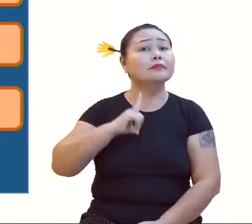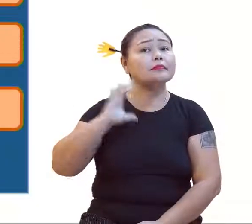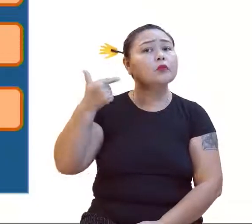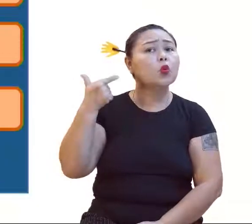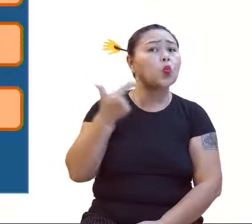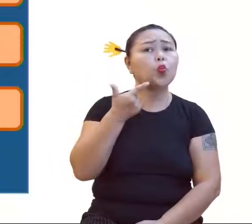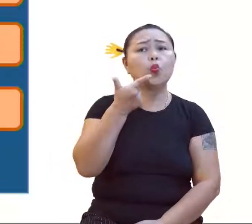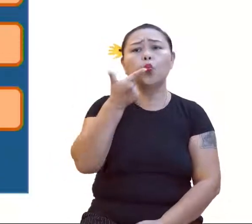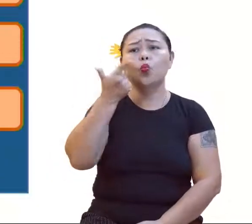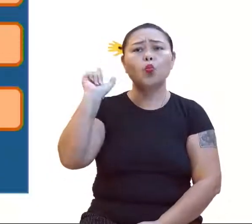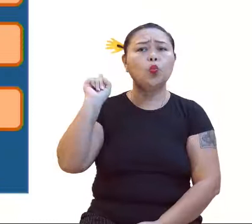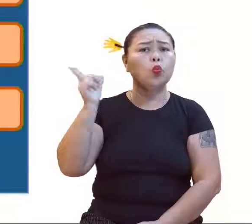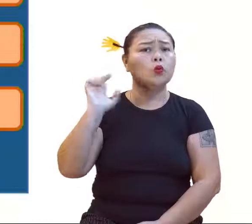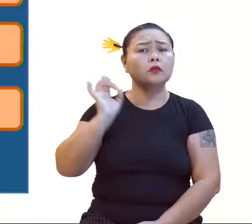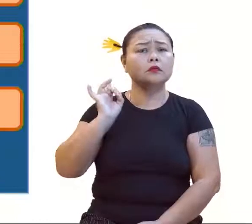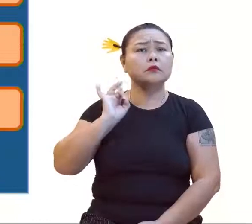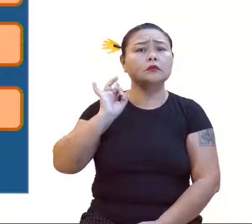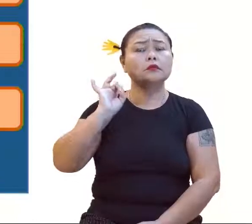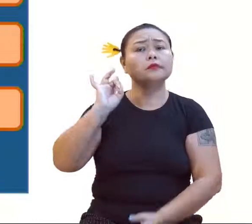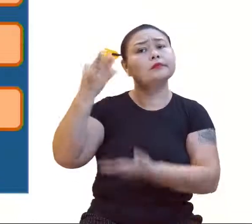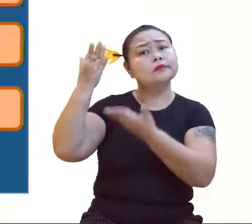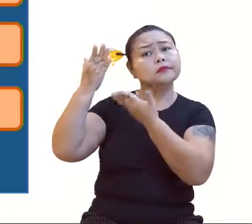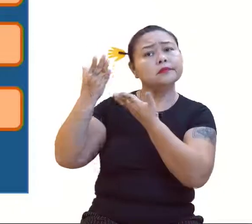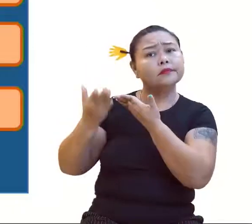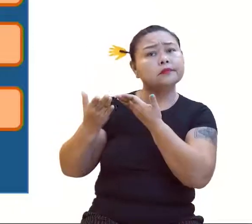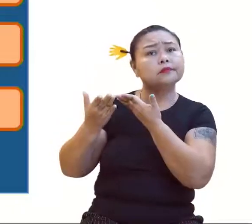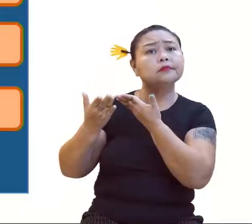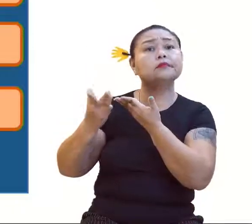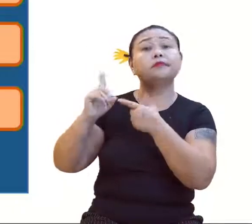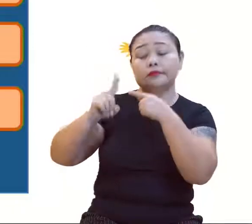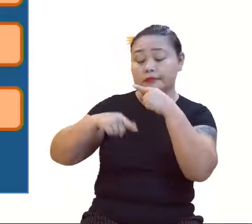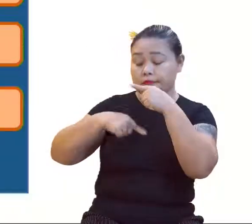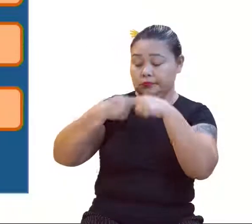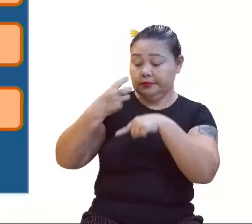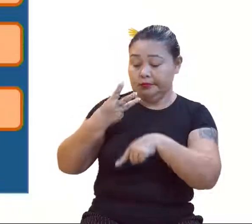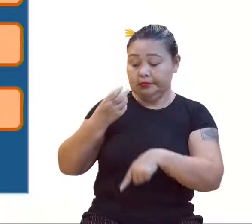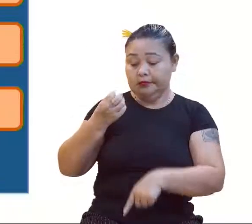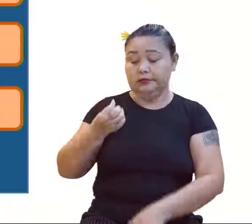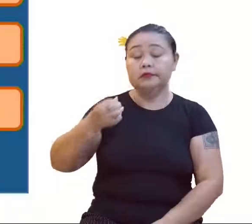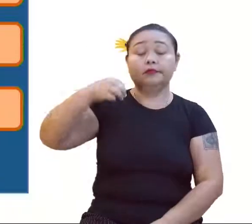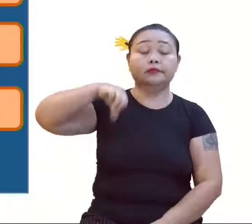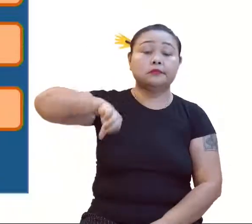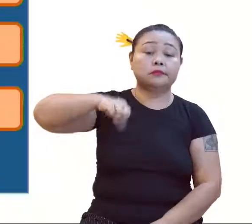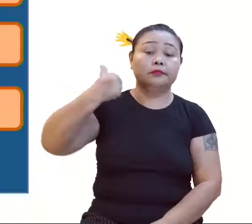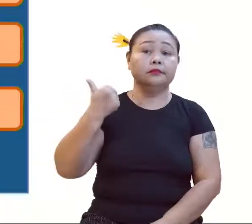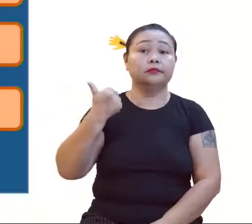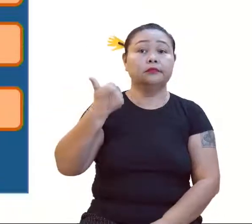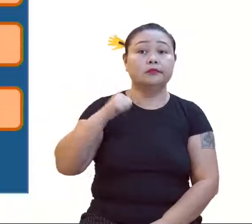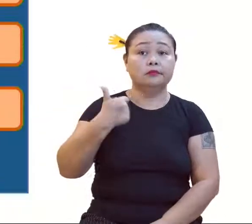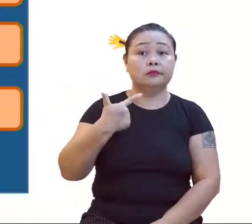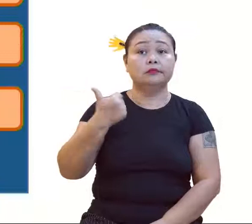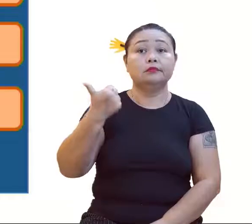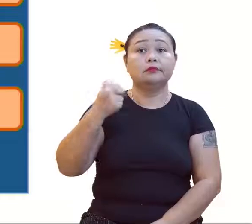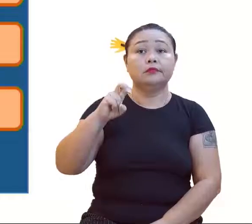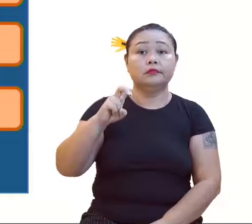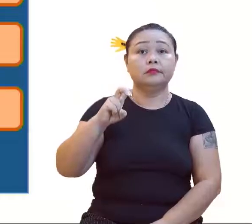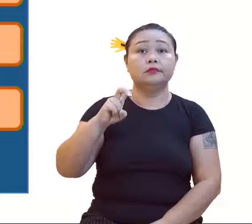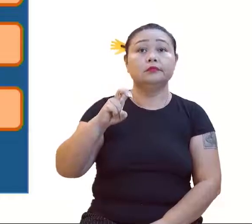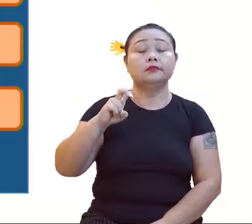4 vem com uma outra, vem com o seguinte questionamento. Vamos ver. Na sequência 3, 6, 9, 12, 15,